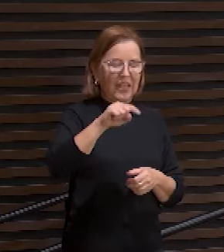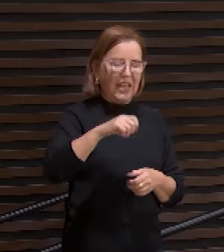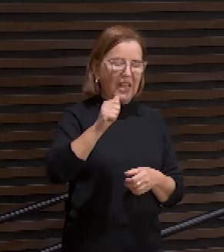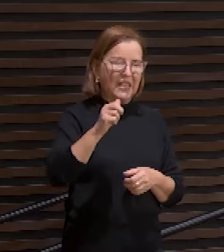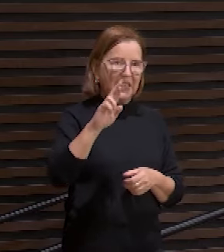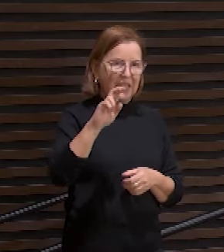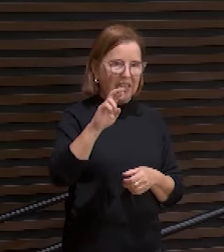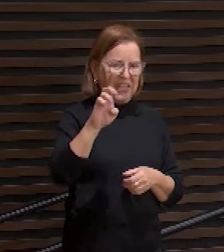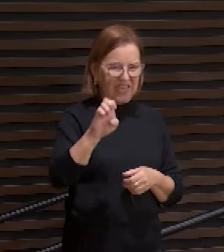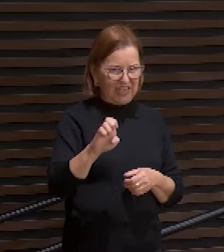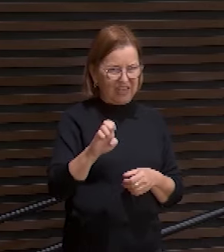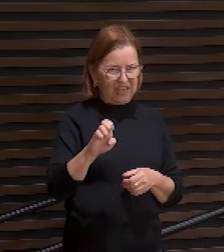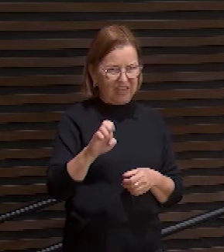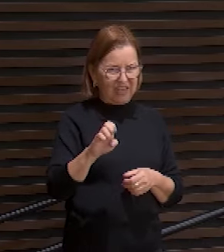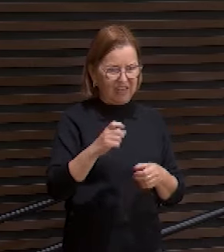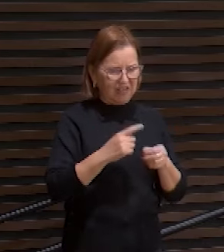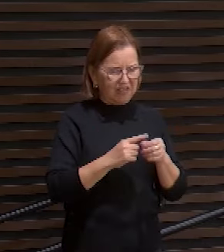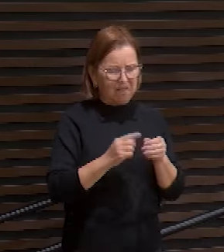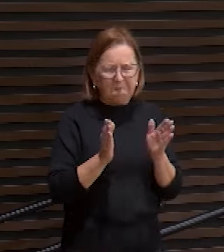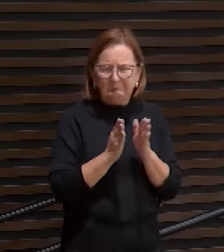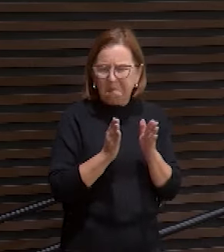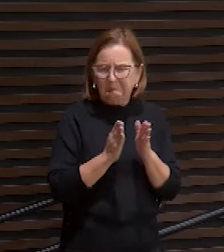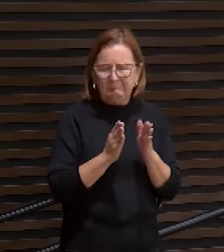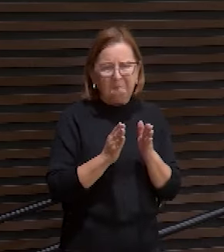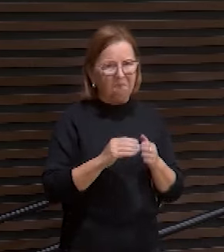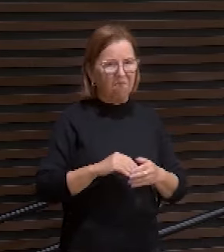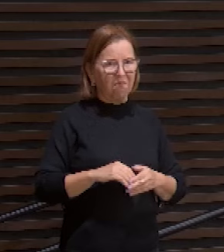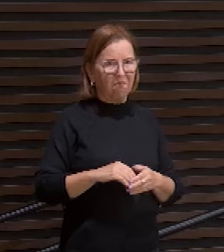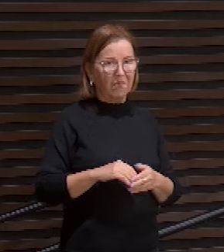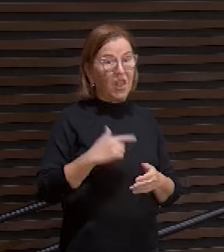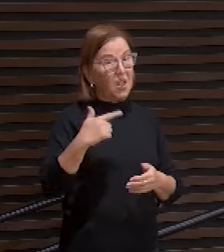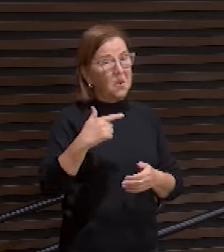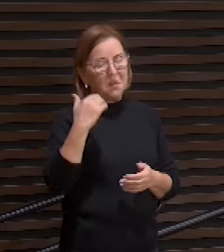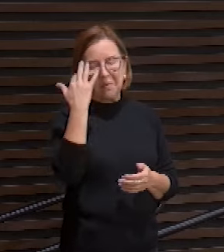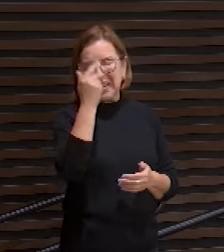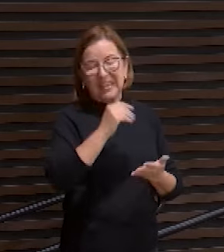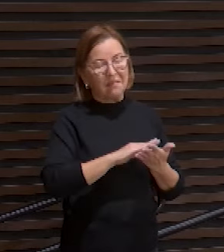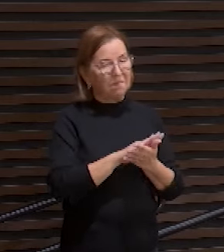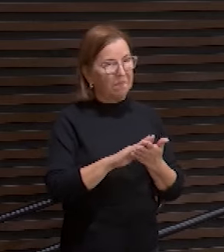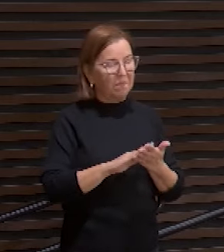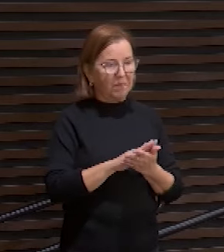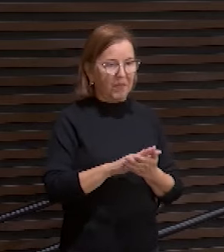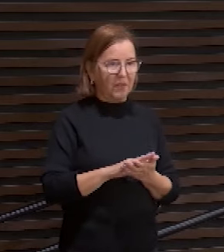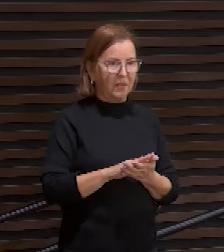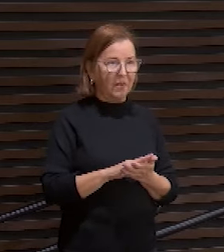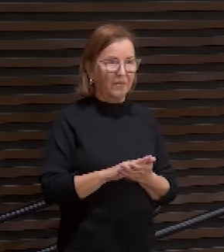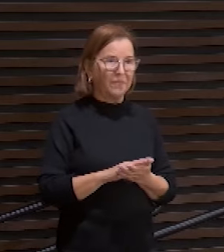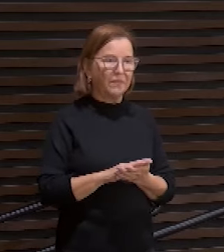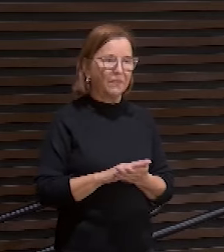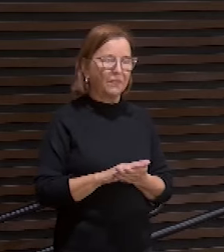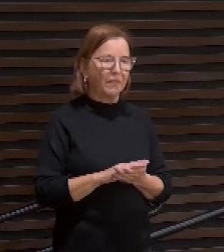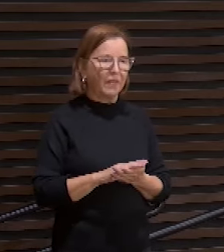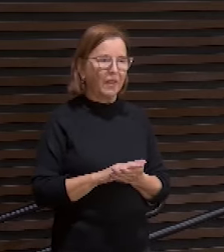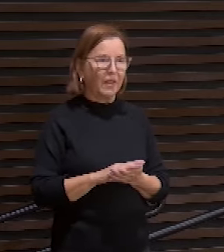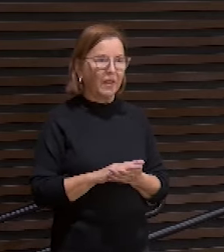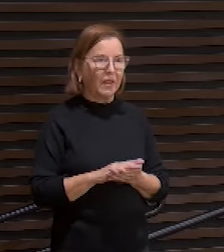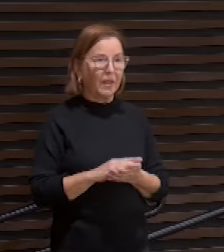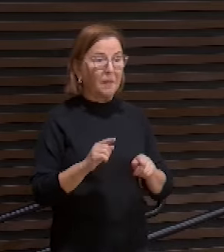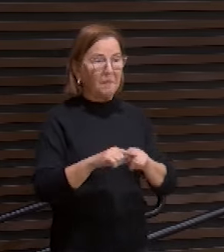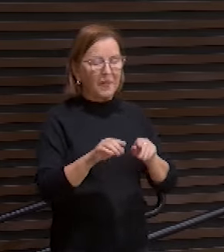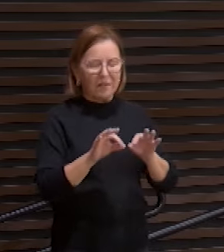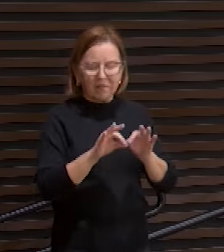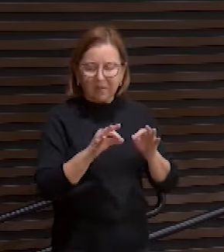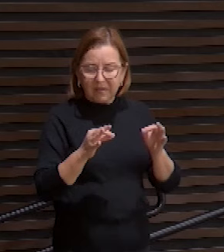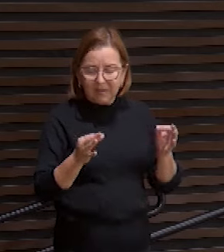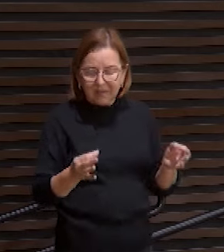uma cidade insignificante. Nenhuma beleza havia que nos agradasse. Mas, irmãos, a simplicidade de Cristo